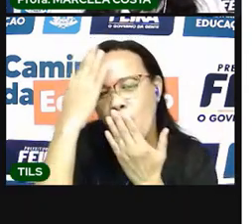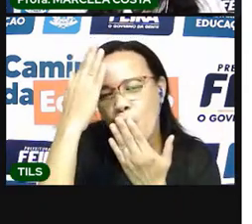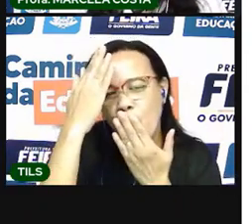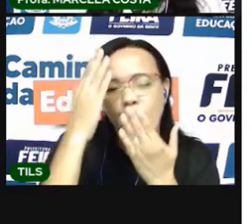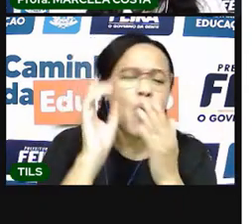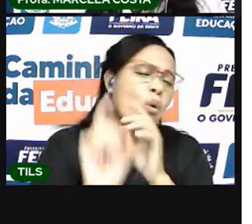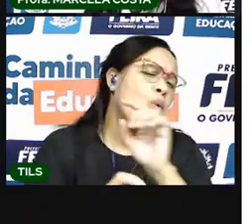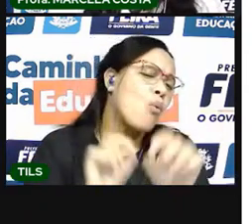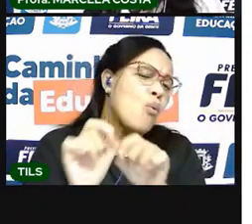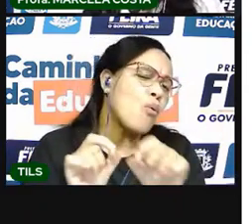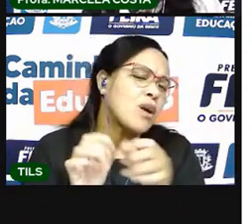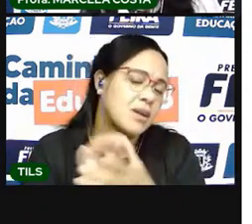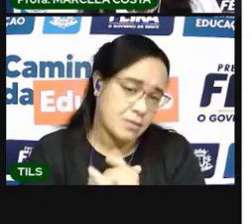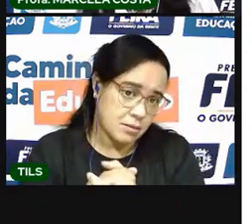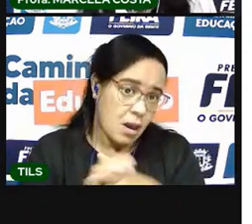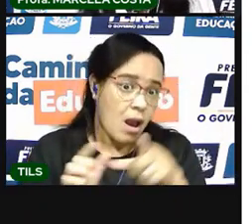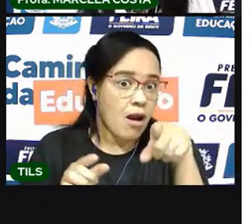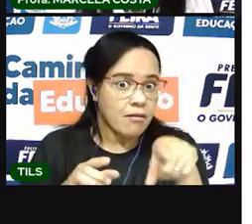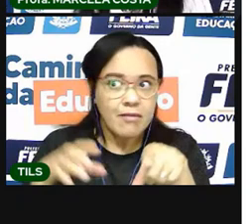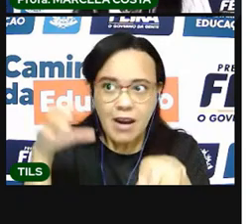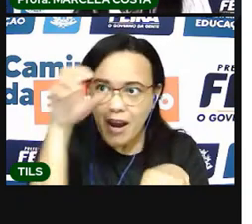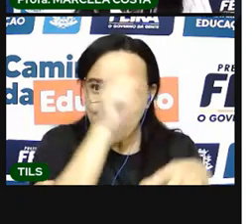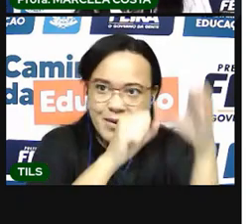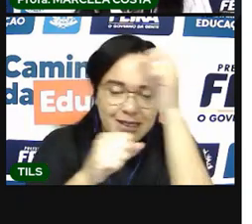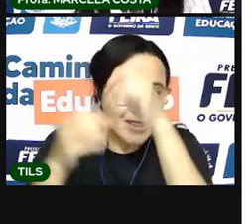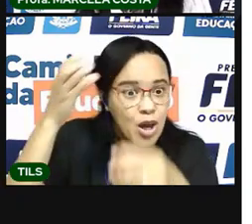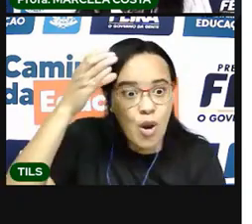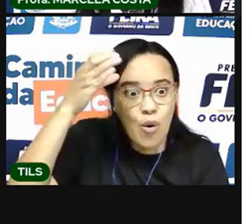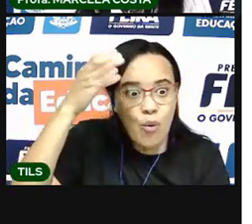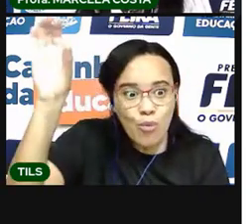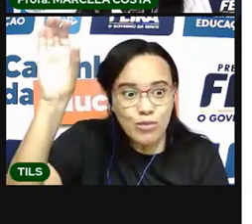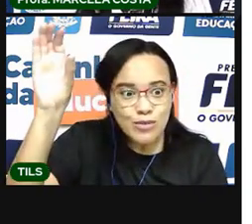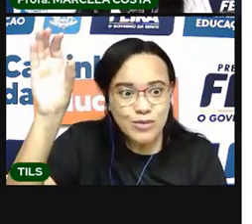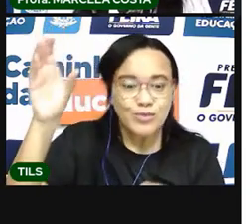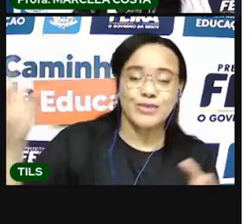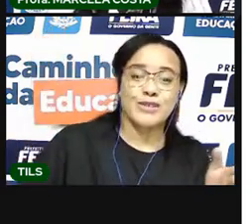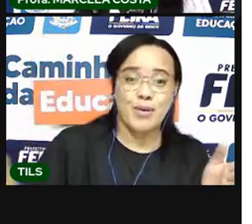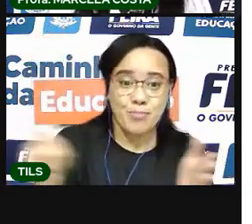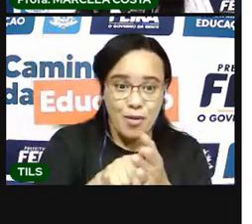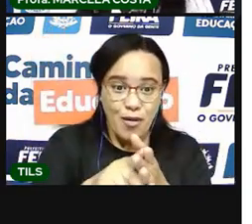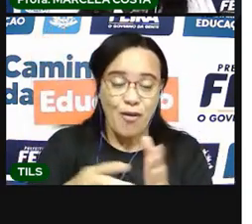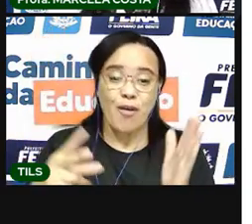E aí você vai aprender mais sobre a cultura dos indígenas, tá bom?